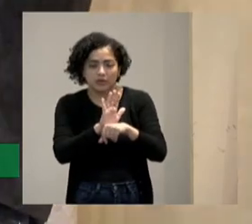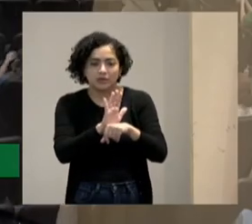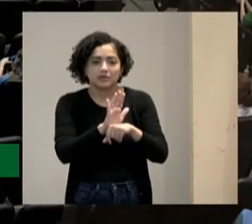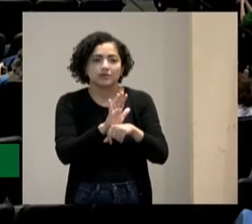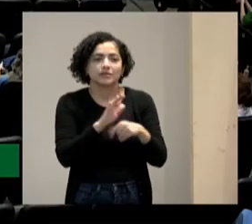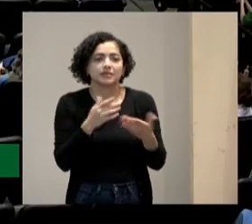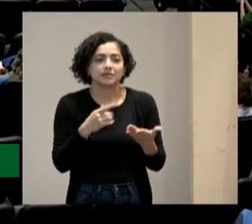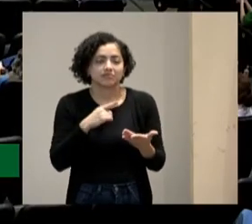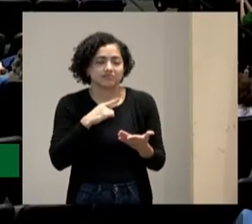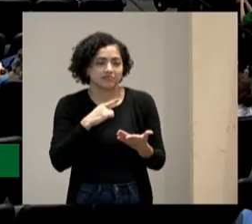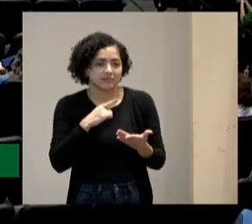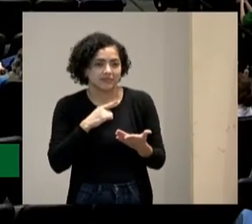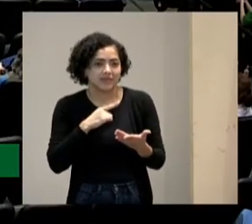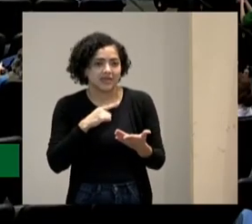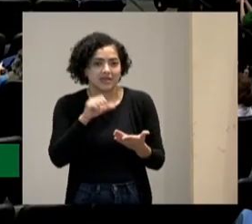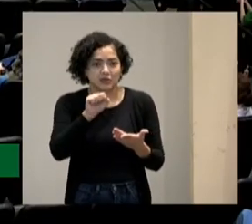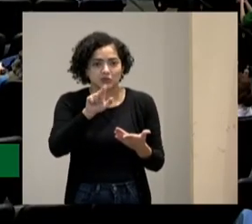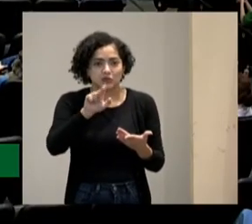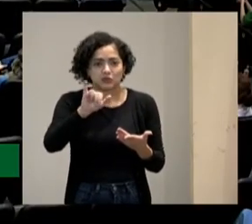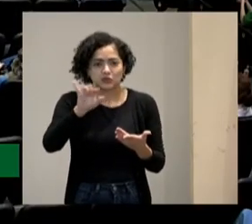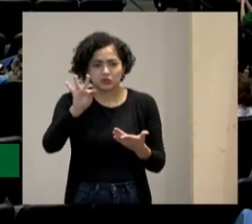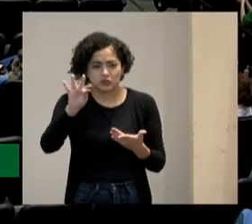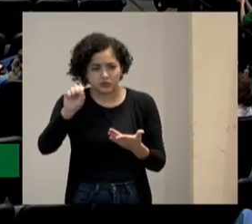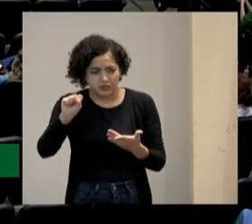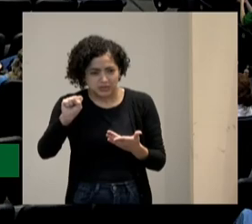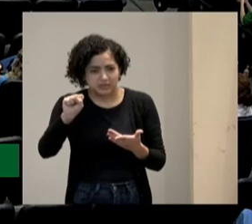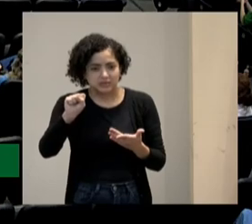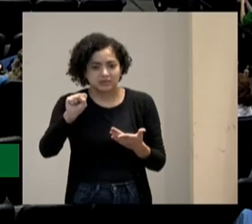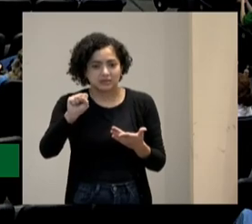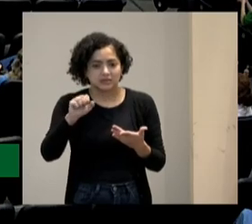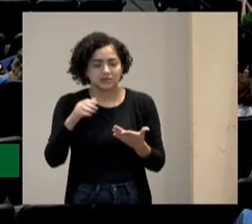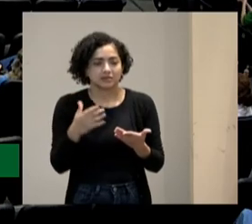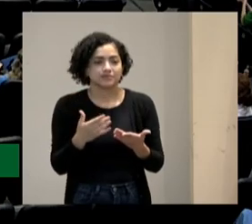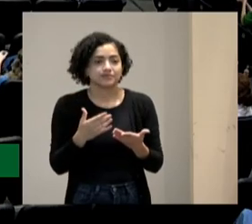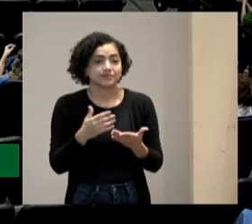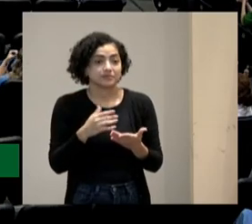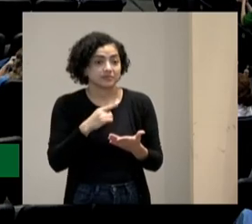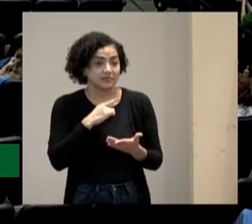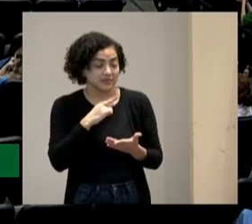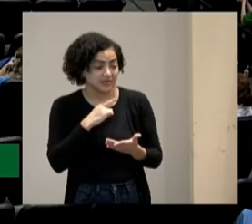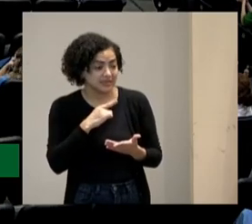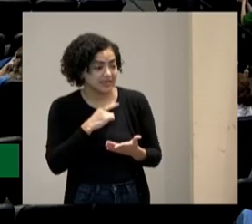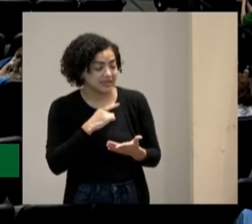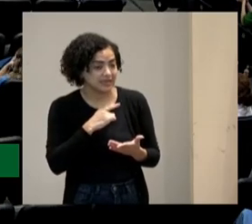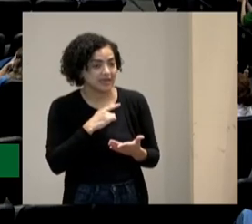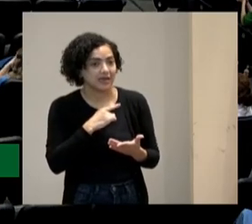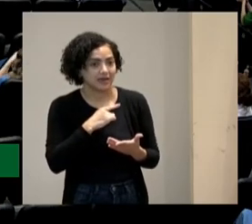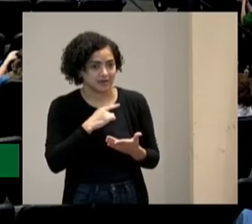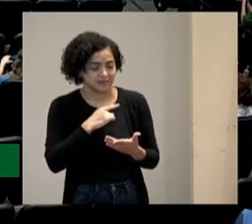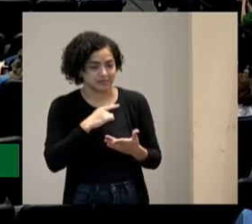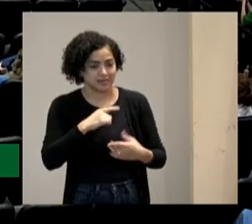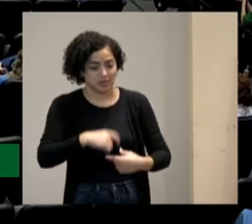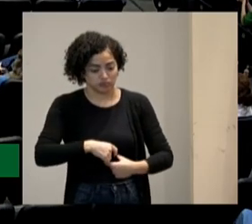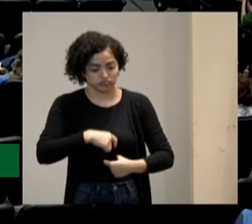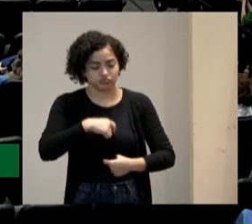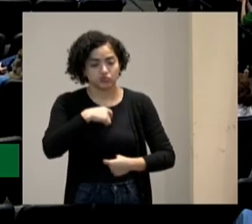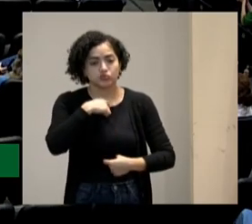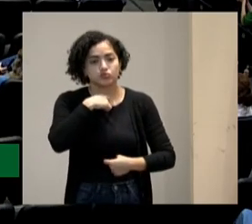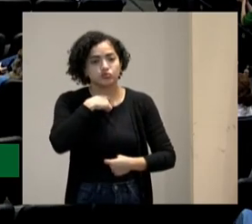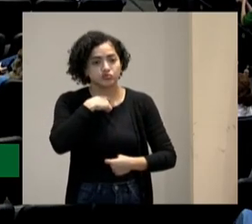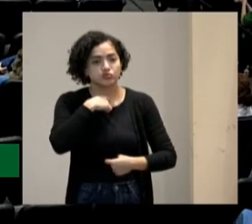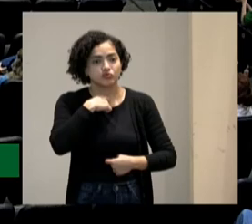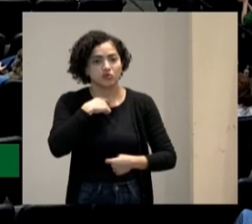Suits Suits mas é em inglês Suits que é Ternos que tem lá o Harvey Spector que é um